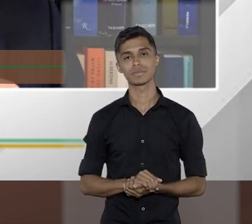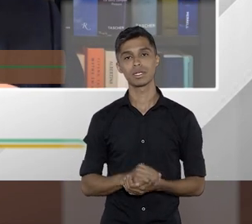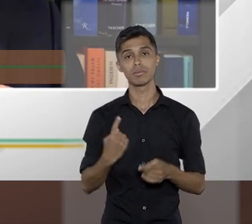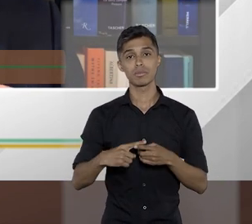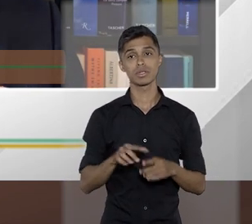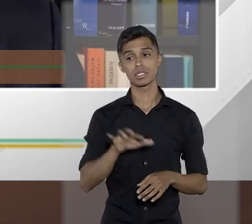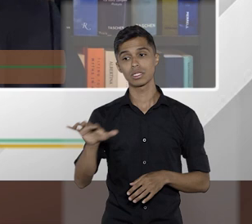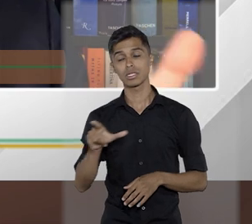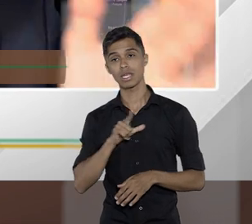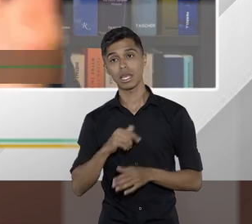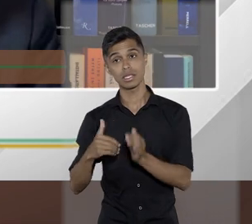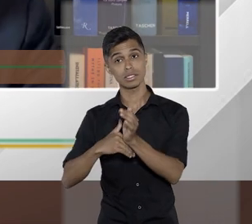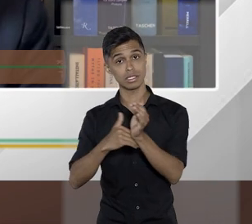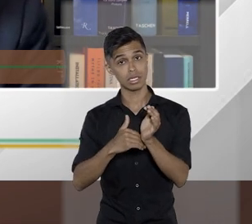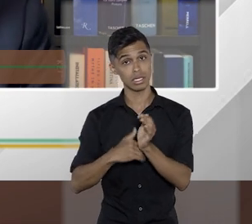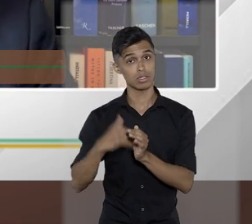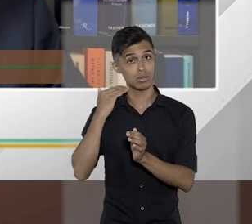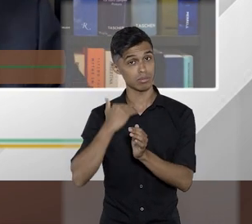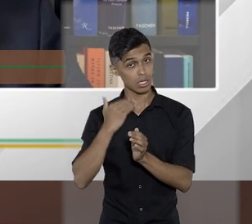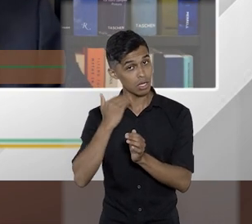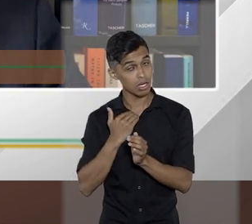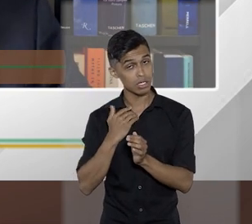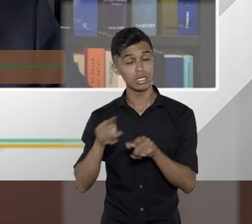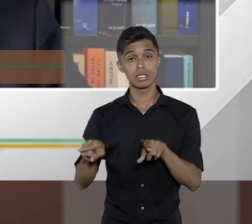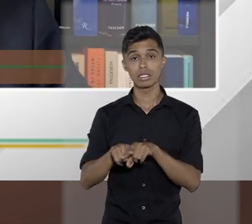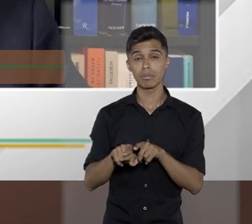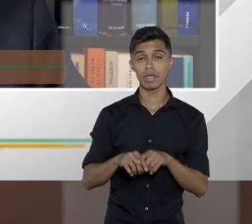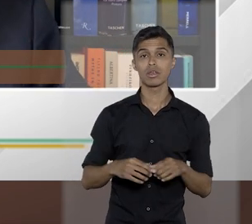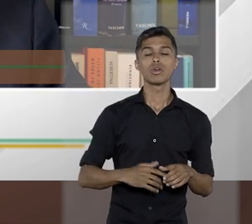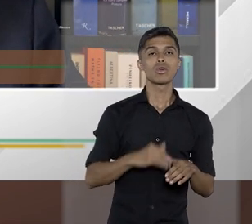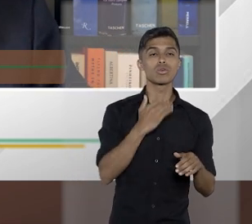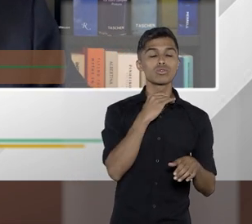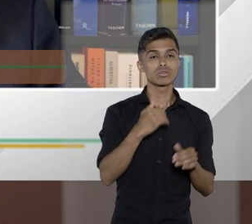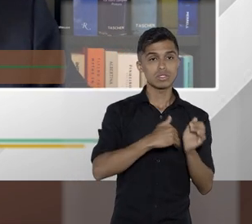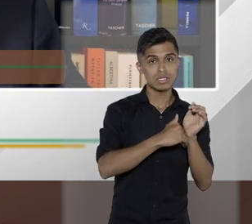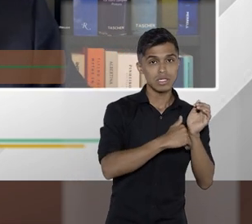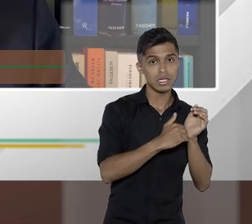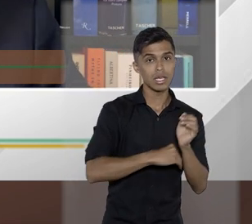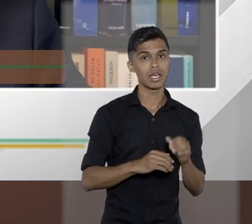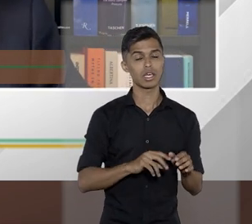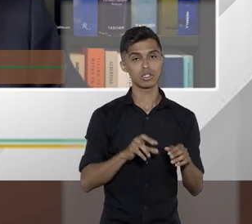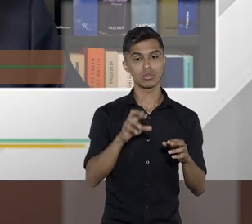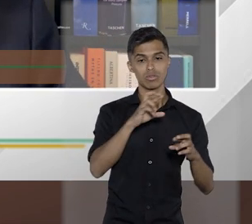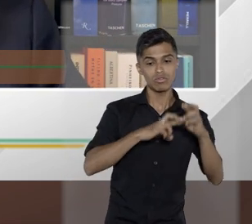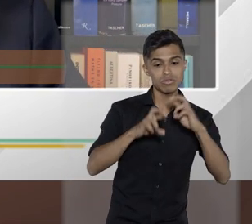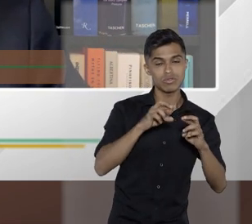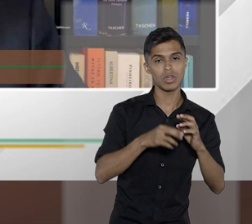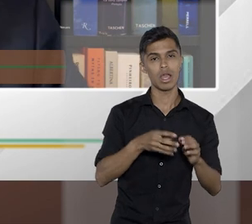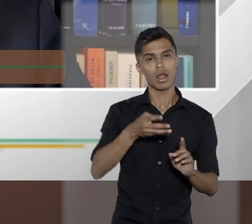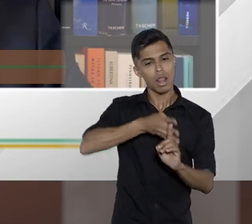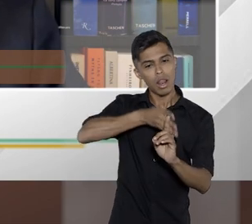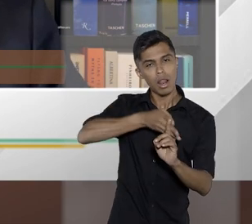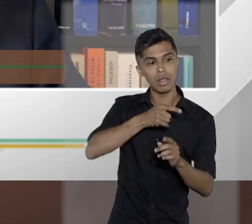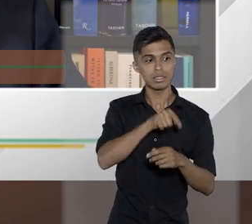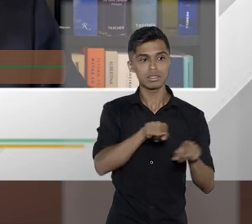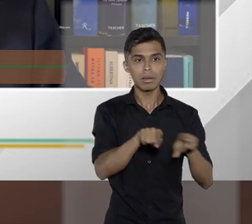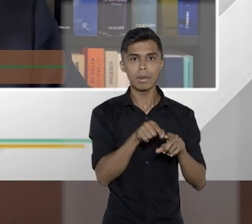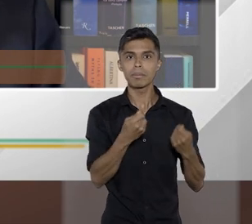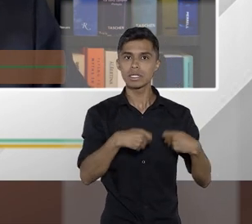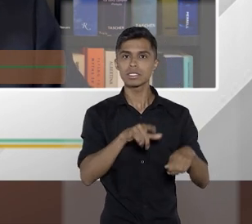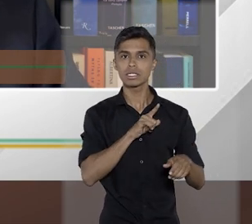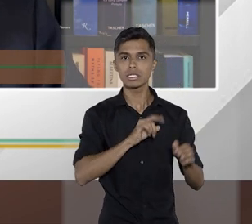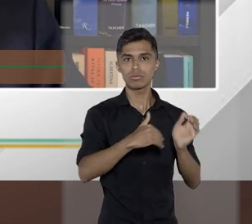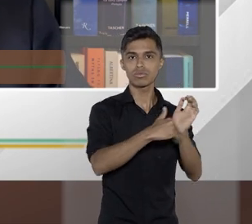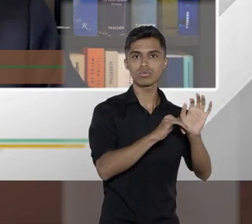gente tem de um lado o problema do sigilo bancário, o sigilo fiscal talvez seja a mão, digamos assim, ou a via de mão dupla em relação ao sigilo